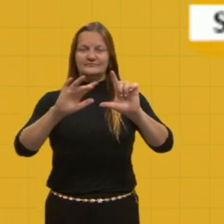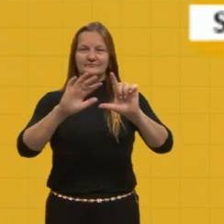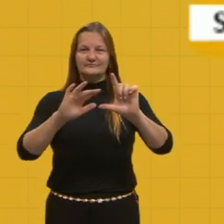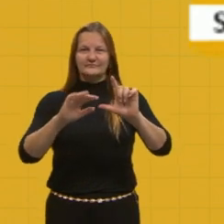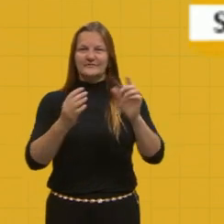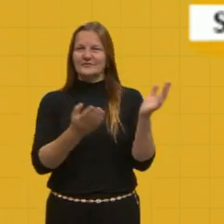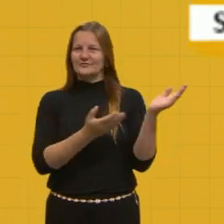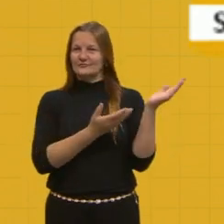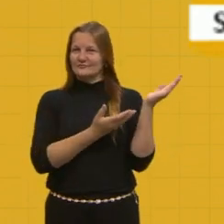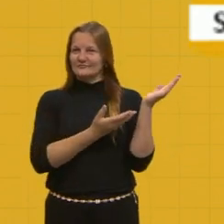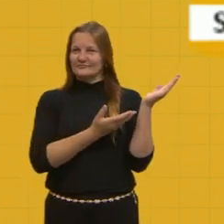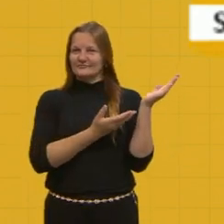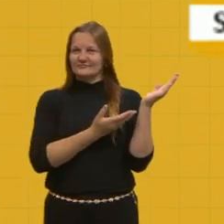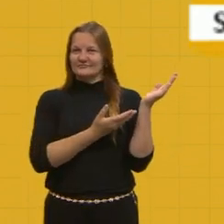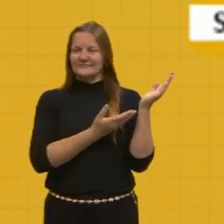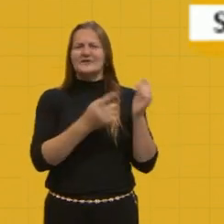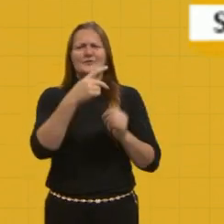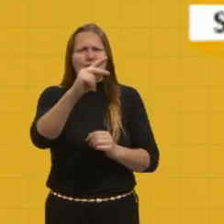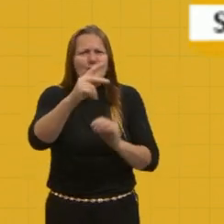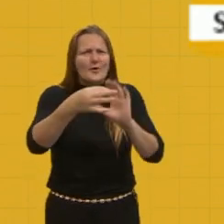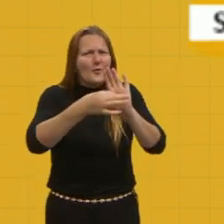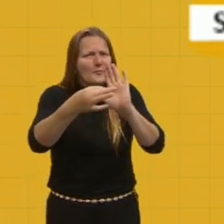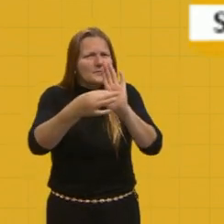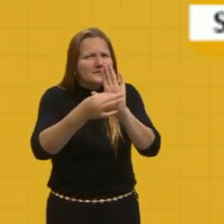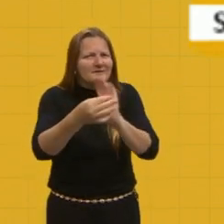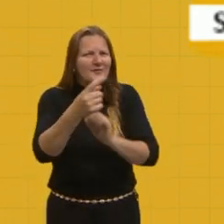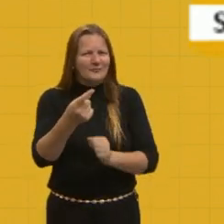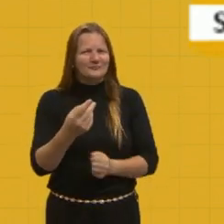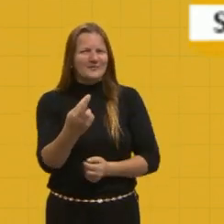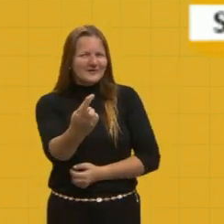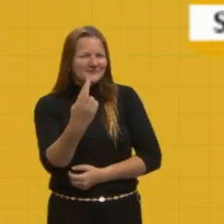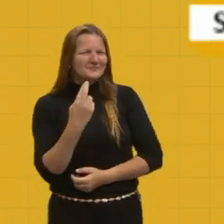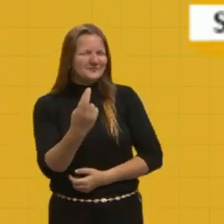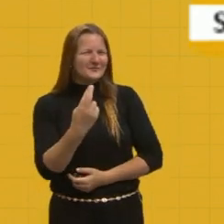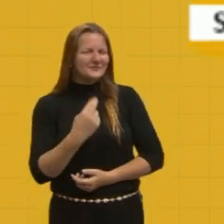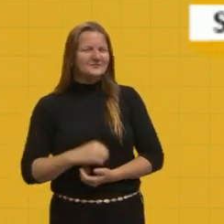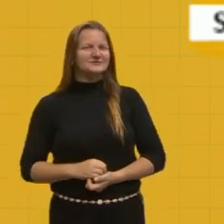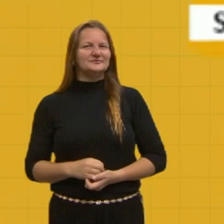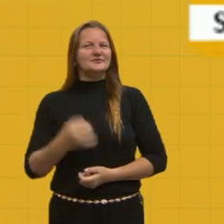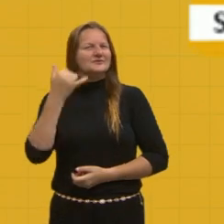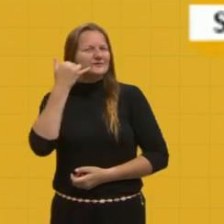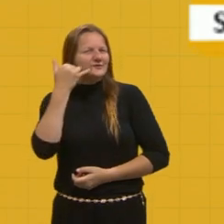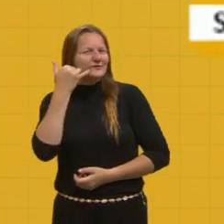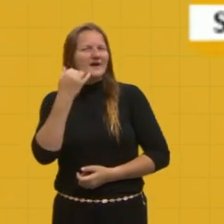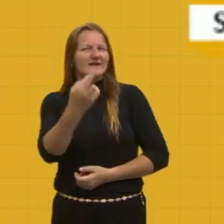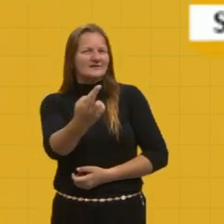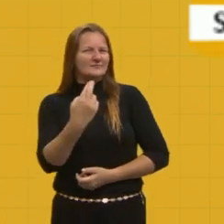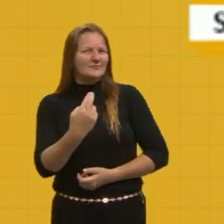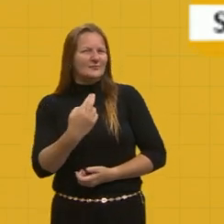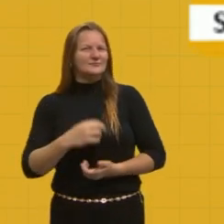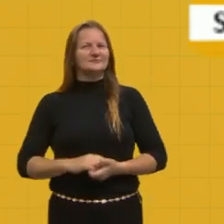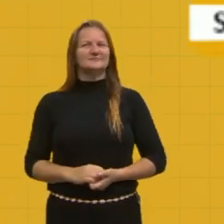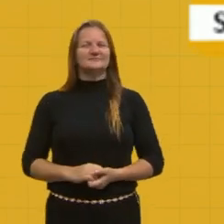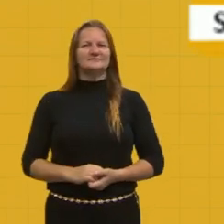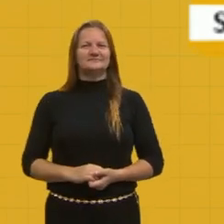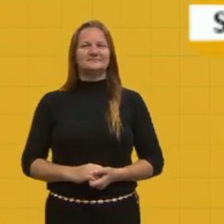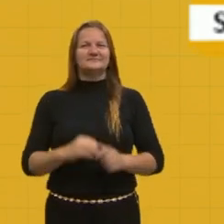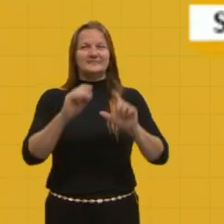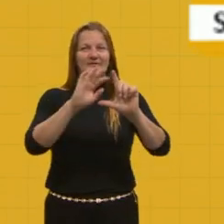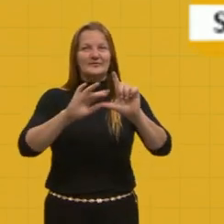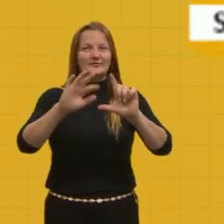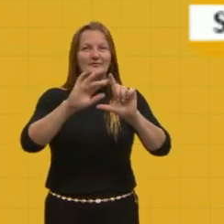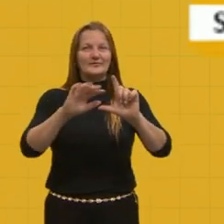link. Tá bom, gente? Coloca aí a câmera do teu celular, do teu smartphone e acessa aí esse QR Code